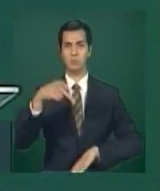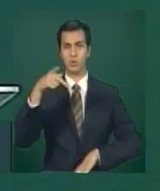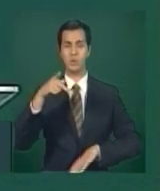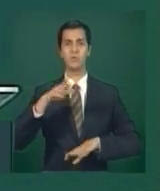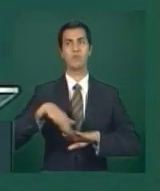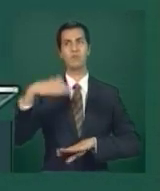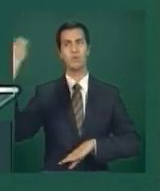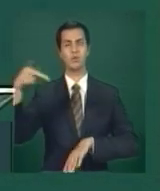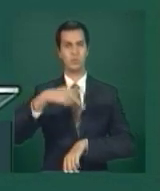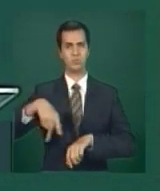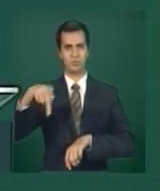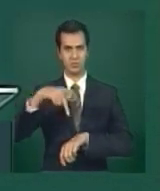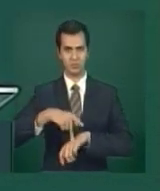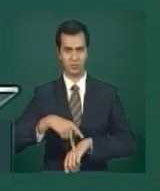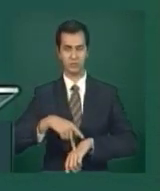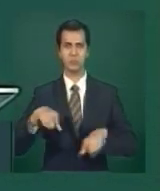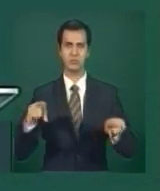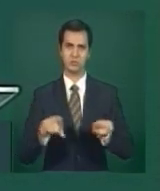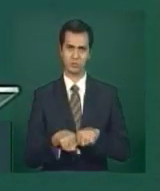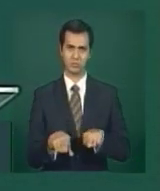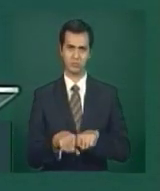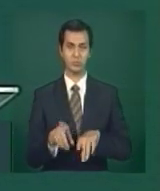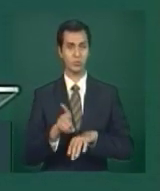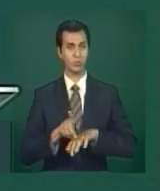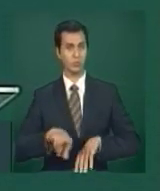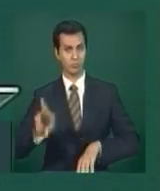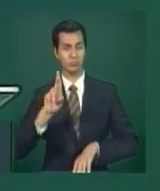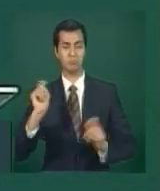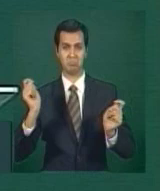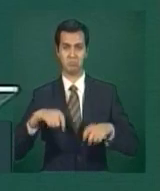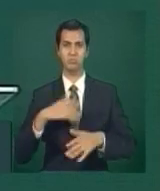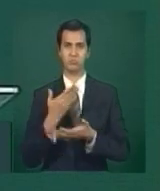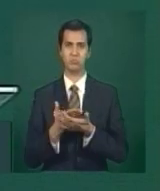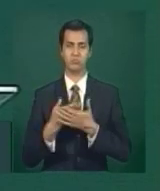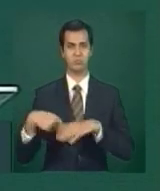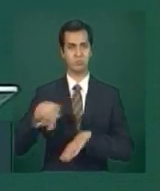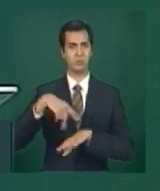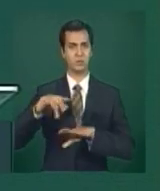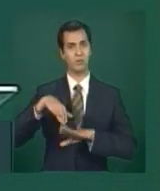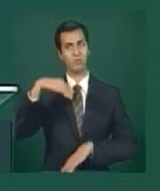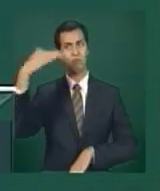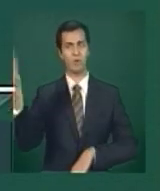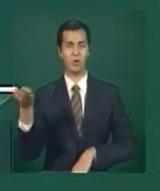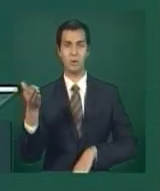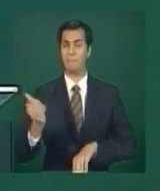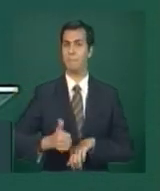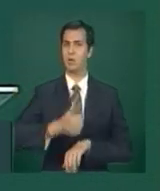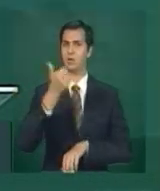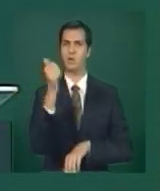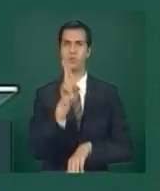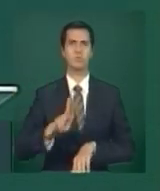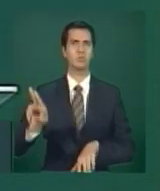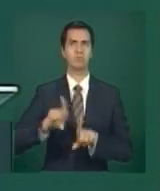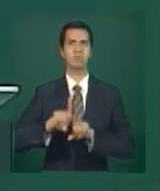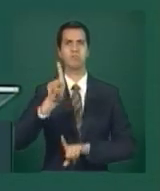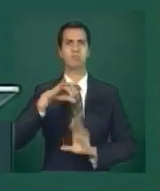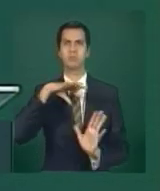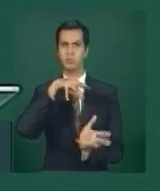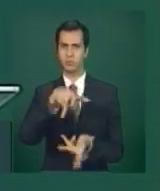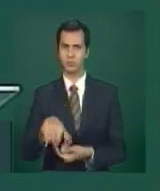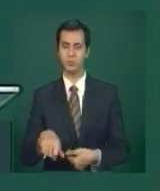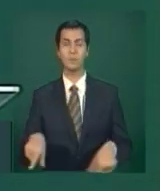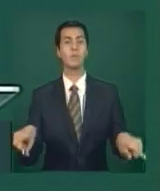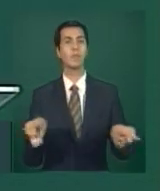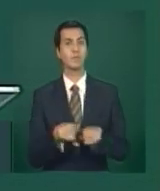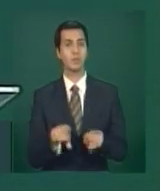e doutores nas melhores universidades do mundo e, ao